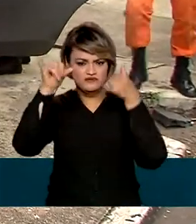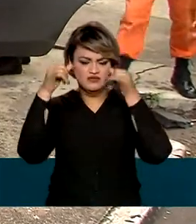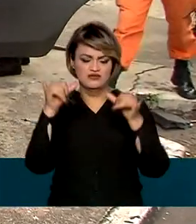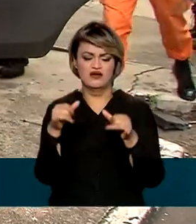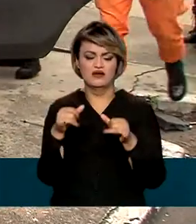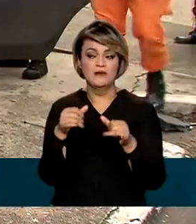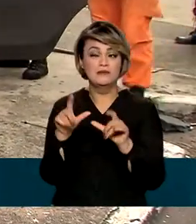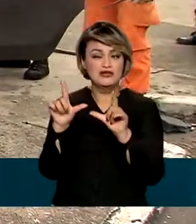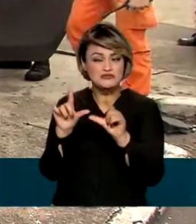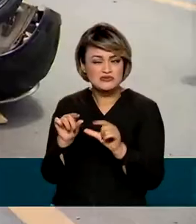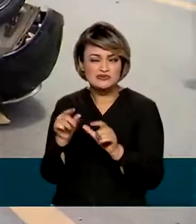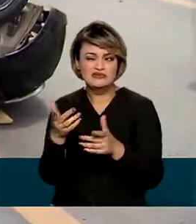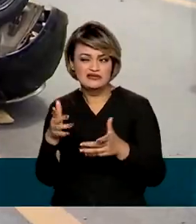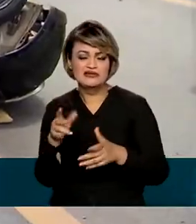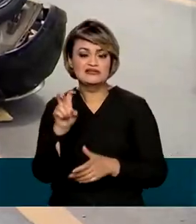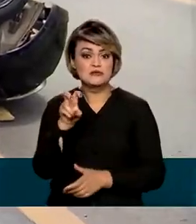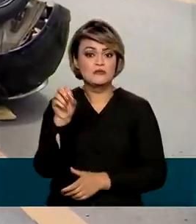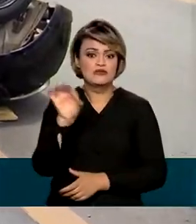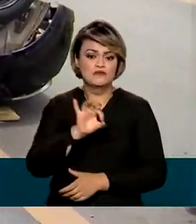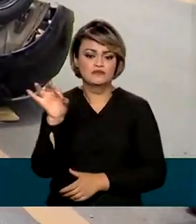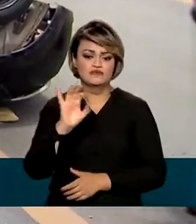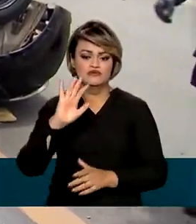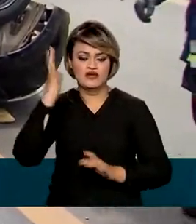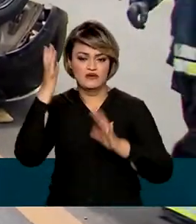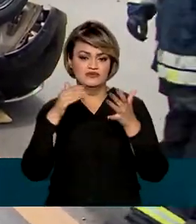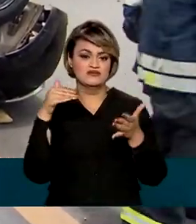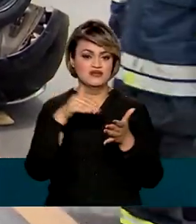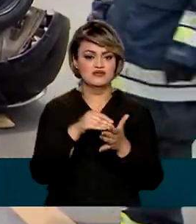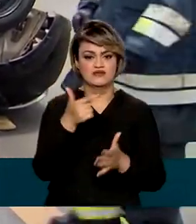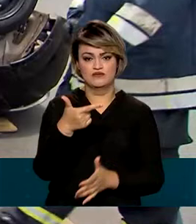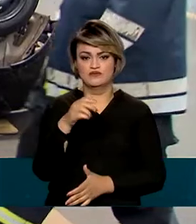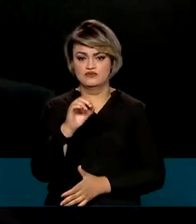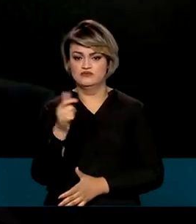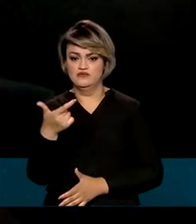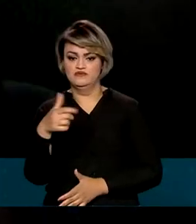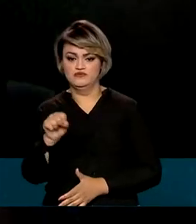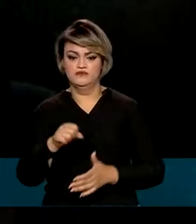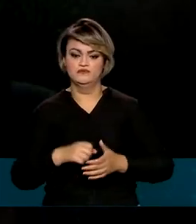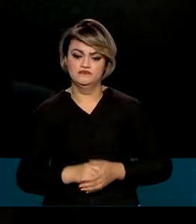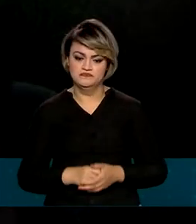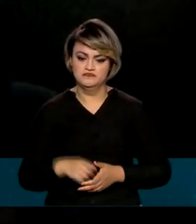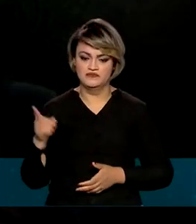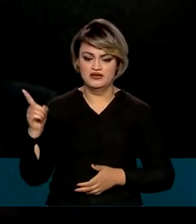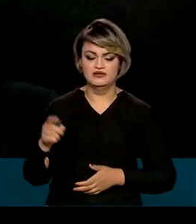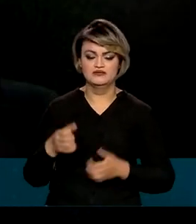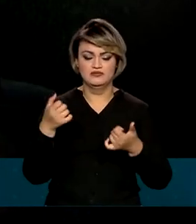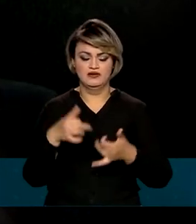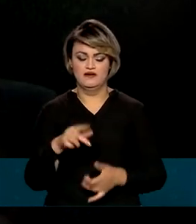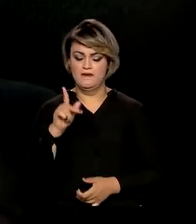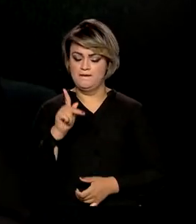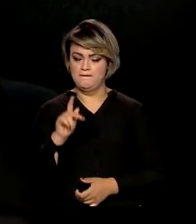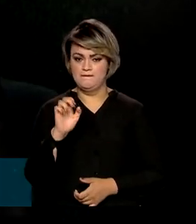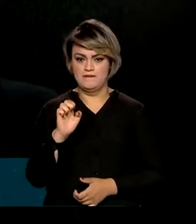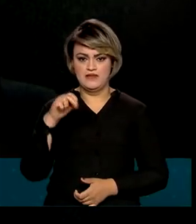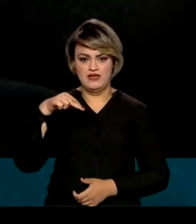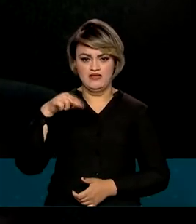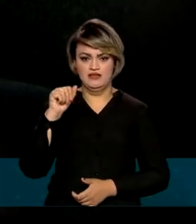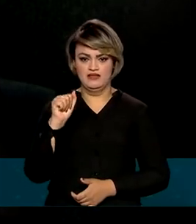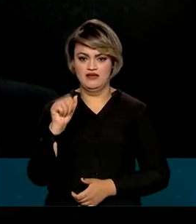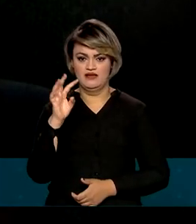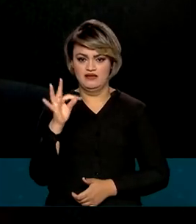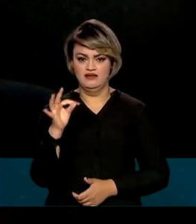reduzir em 50% as mortes nas vias até 2028. O Pena Trans propõe que